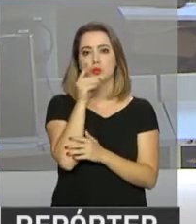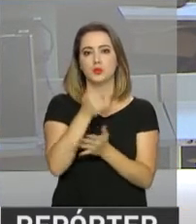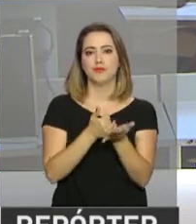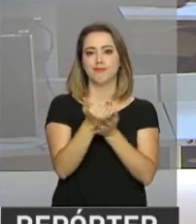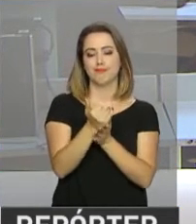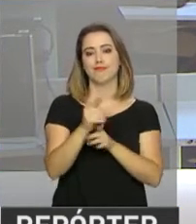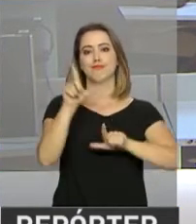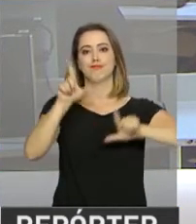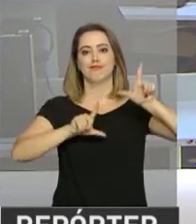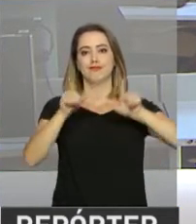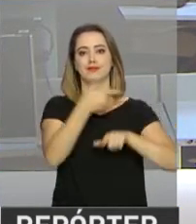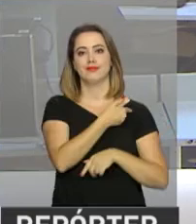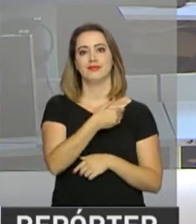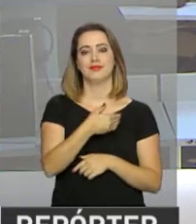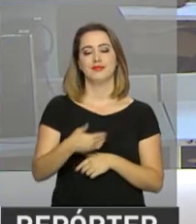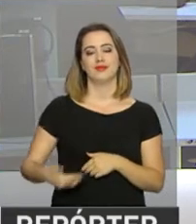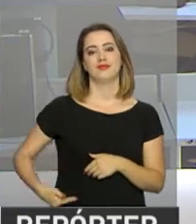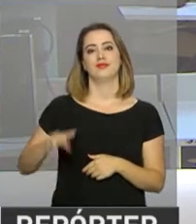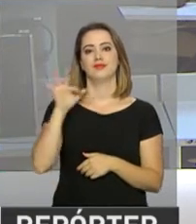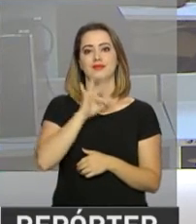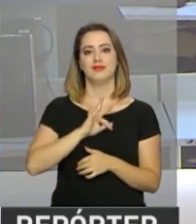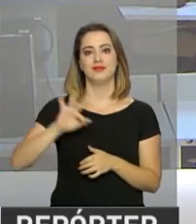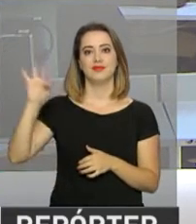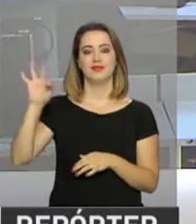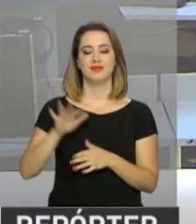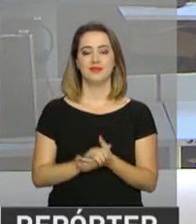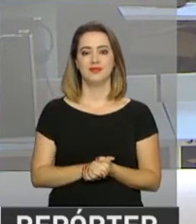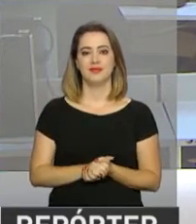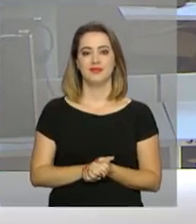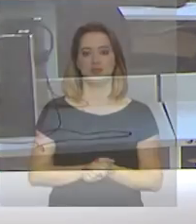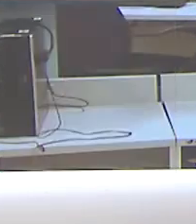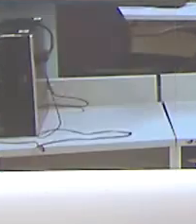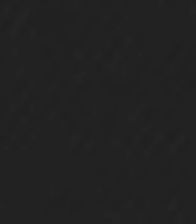continue com a gente. NBR, a TV do Governo Federal. Tchau.